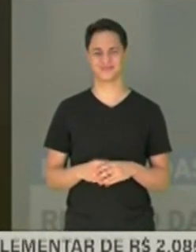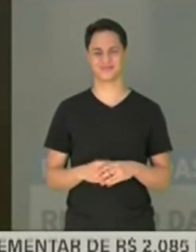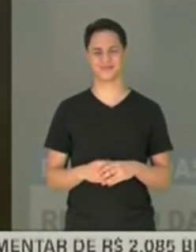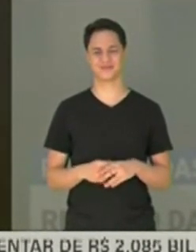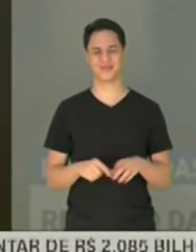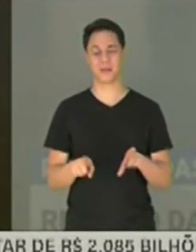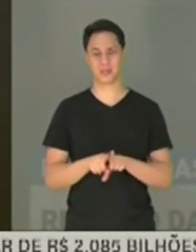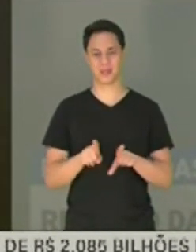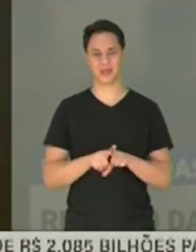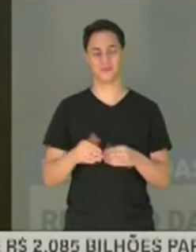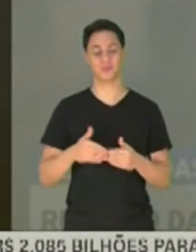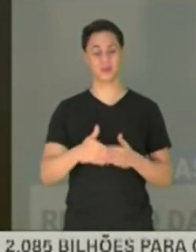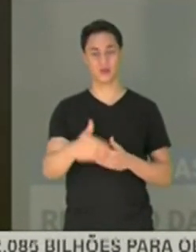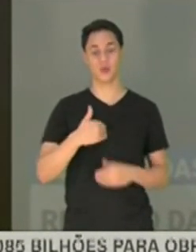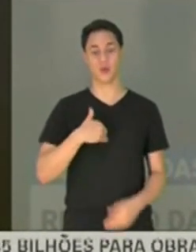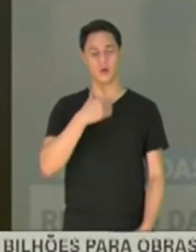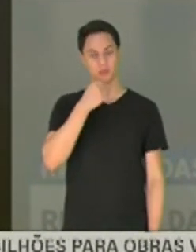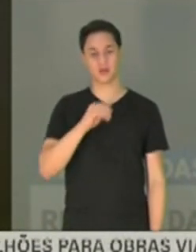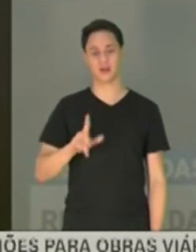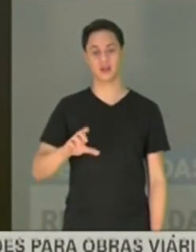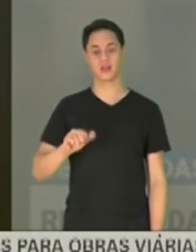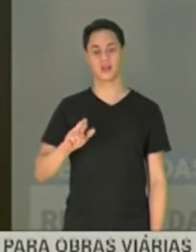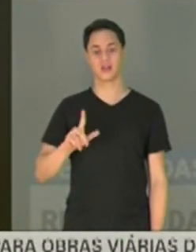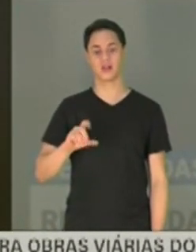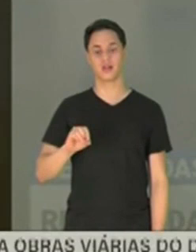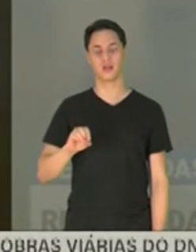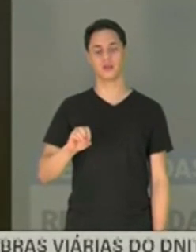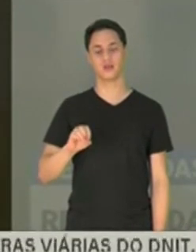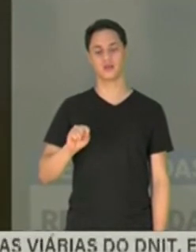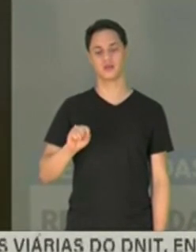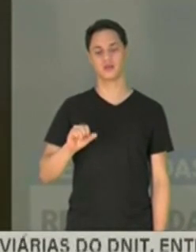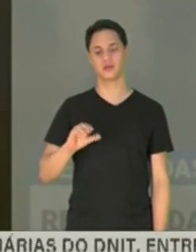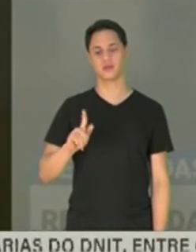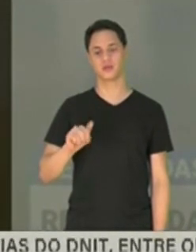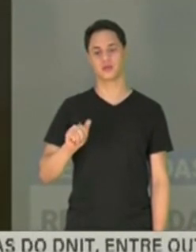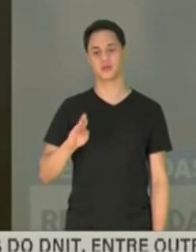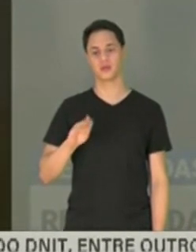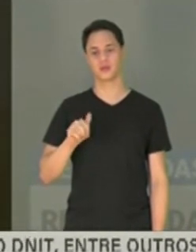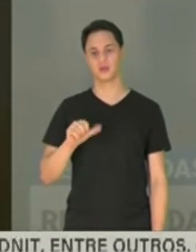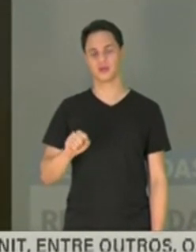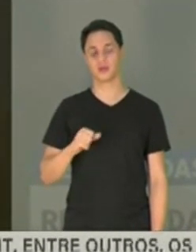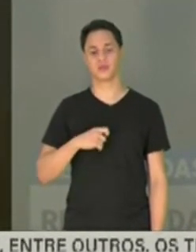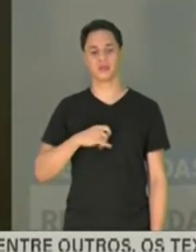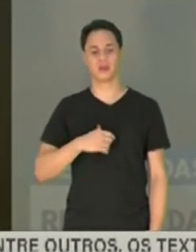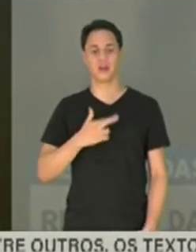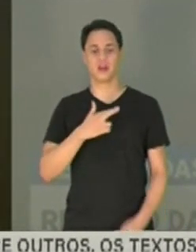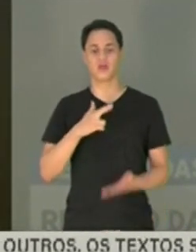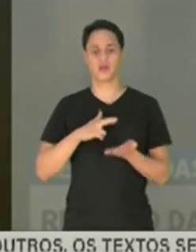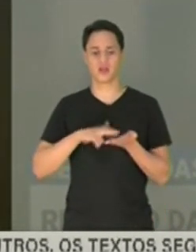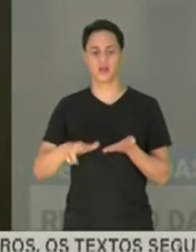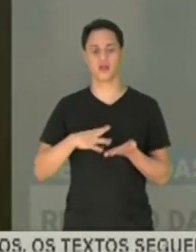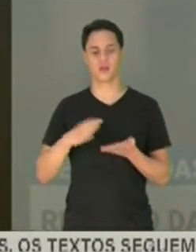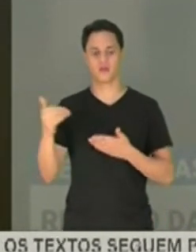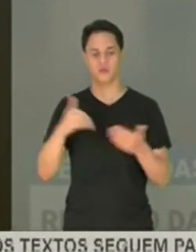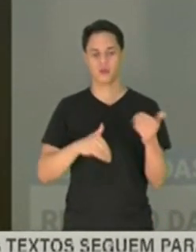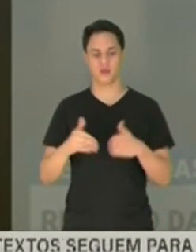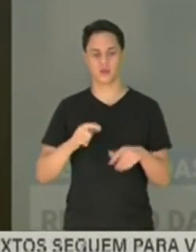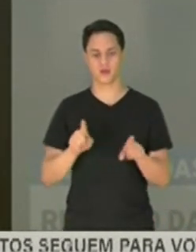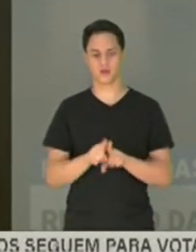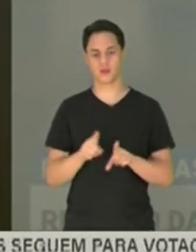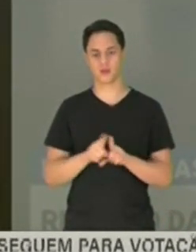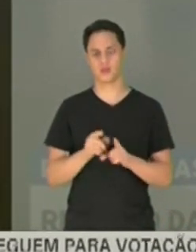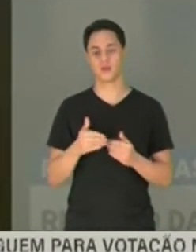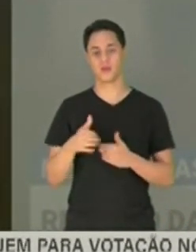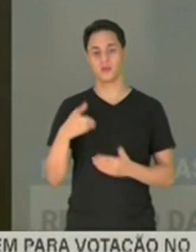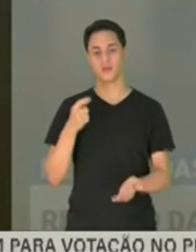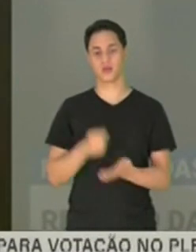para que o senhor Carlos Gabbas viesse aqui hoje e se recusasse a prestar contas ao povo do Rio Grande do Norte foram pagas com o dinheiro do povo do nosso estado.